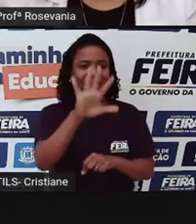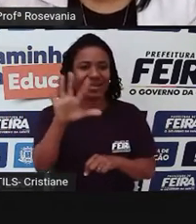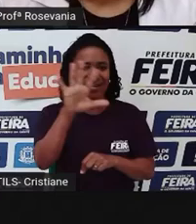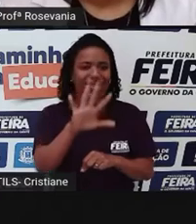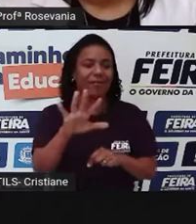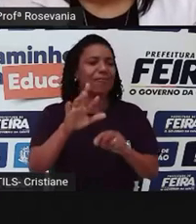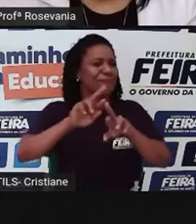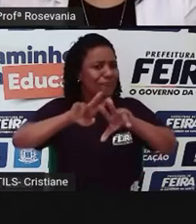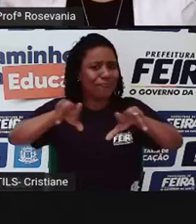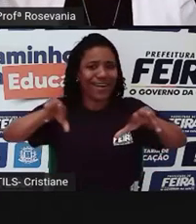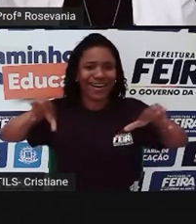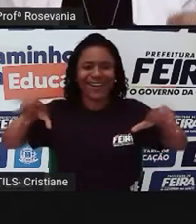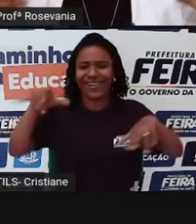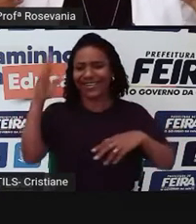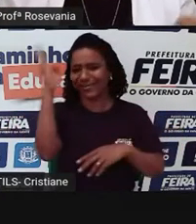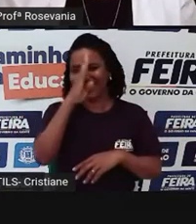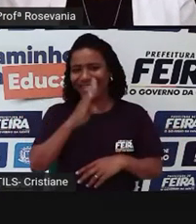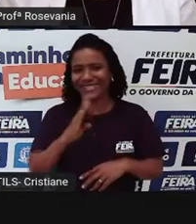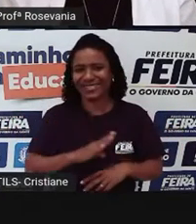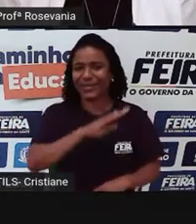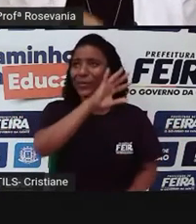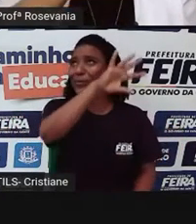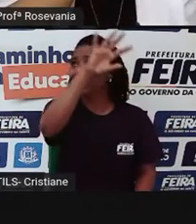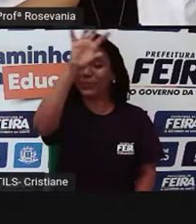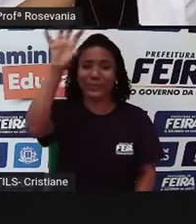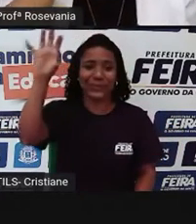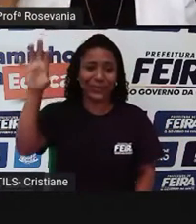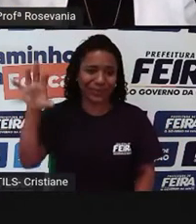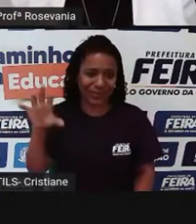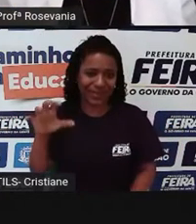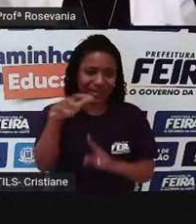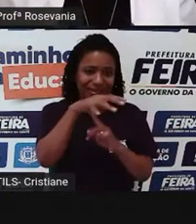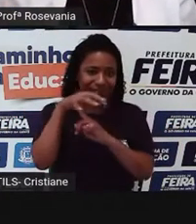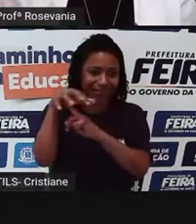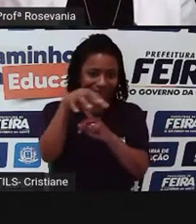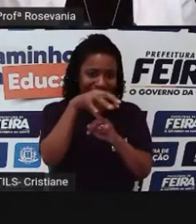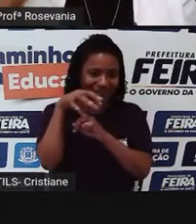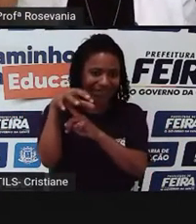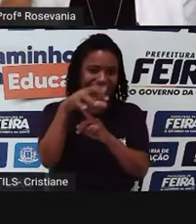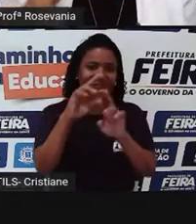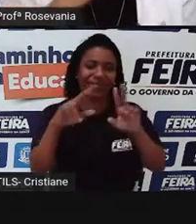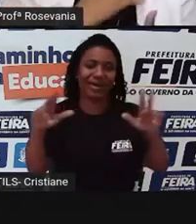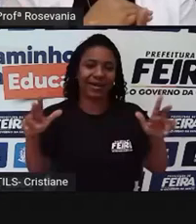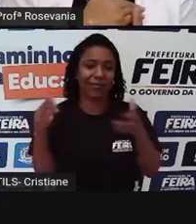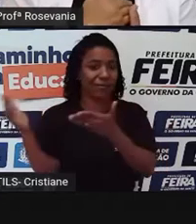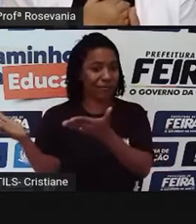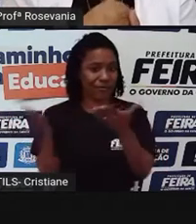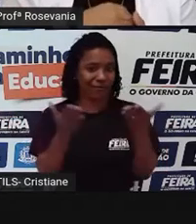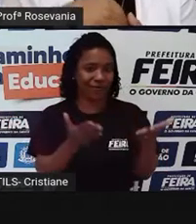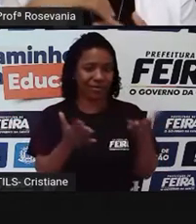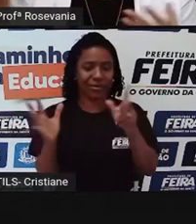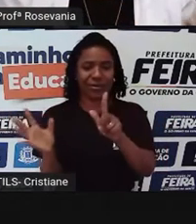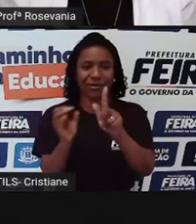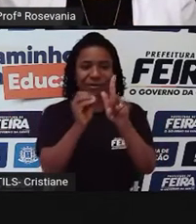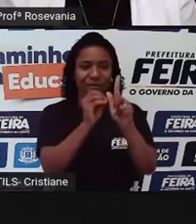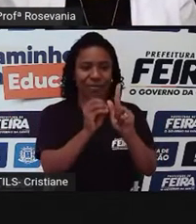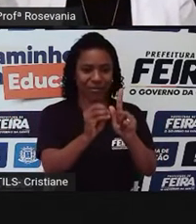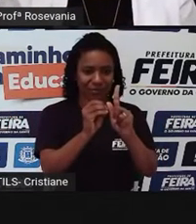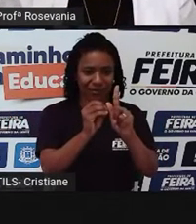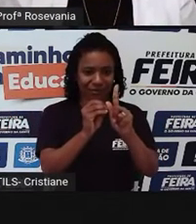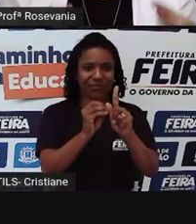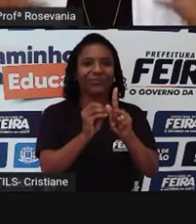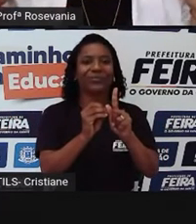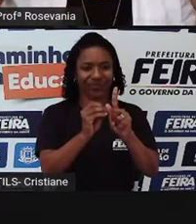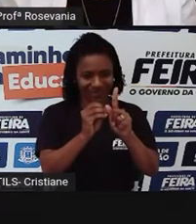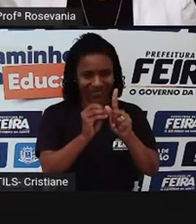tantas imagens que a gente tem, convido vocês a chegar lá no Google e colocar feiras livres